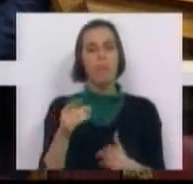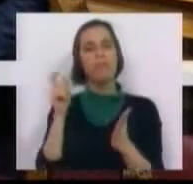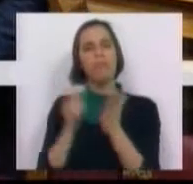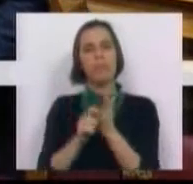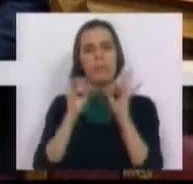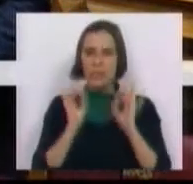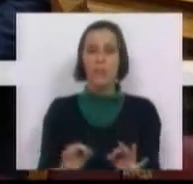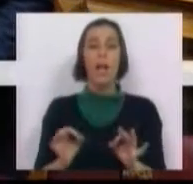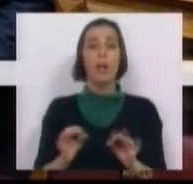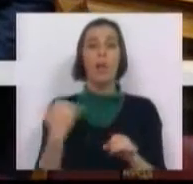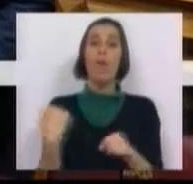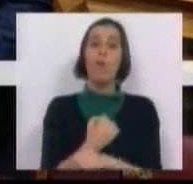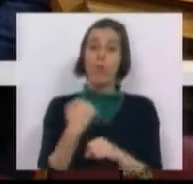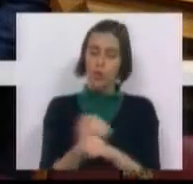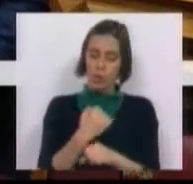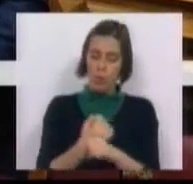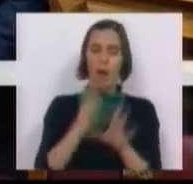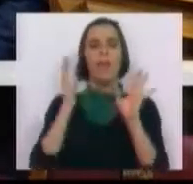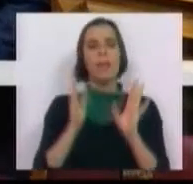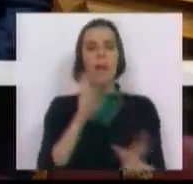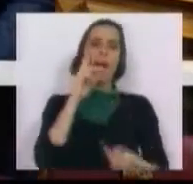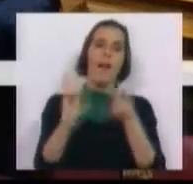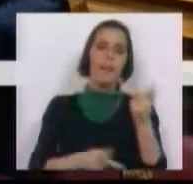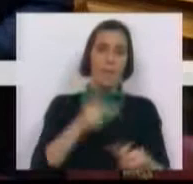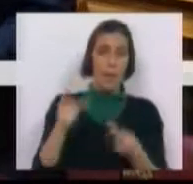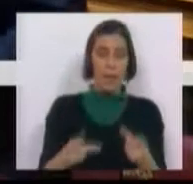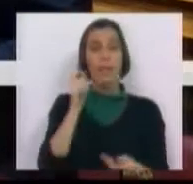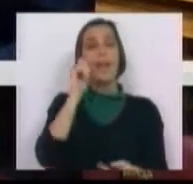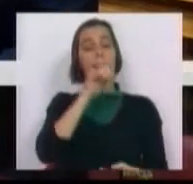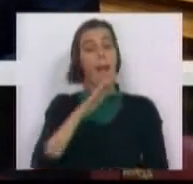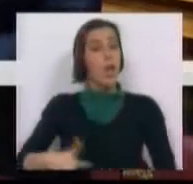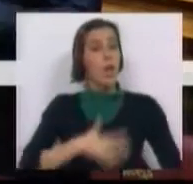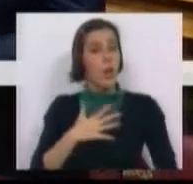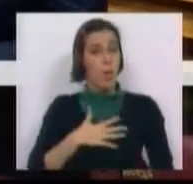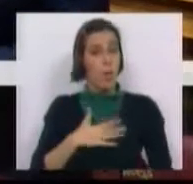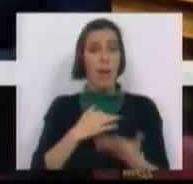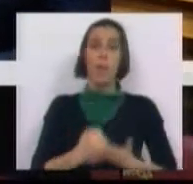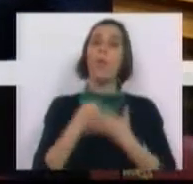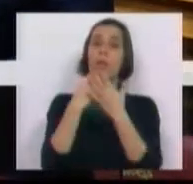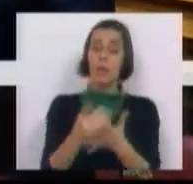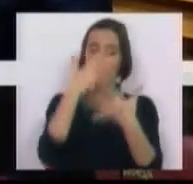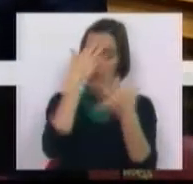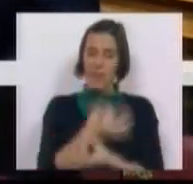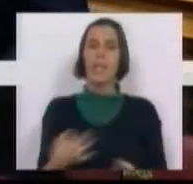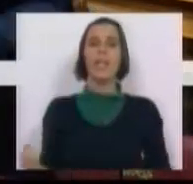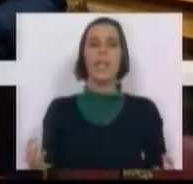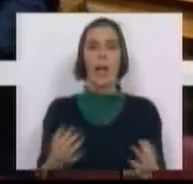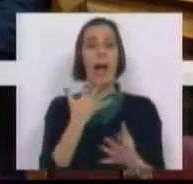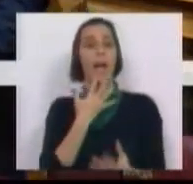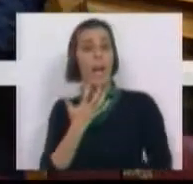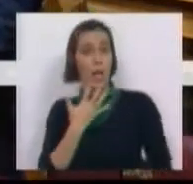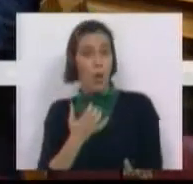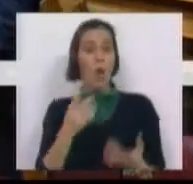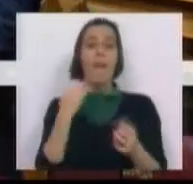o ponto no sítio certo. Os funcionários têm que ser avaliados e aqueles que não querem dar o seu contributo com dignidade, com